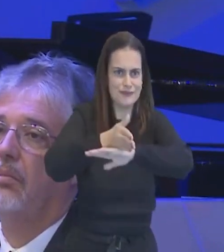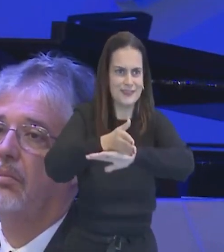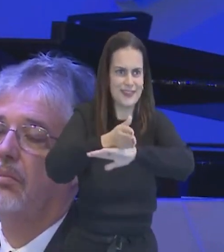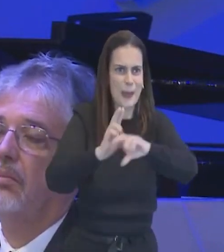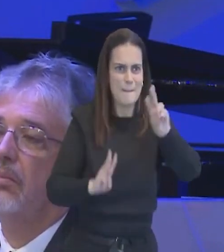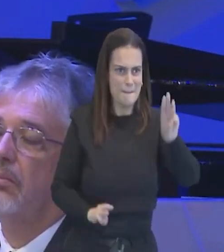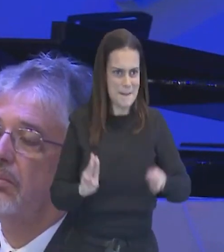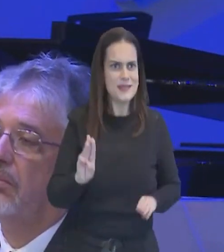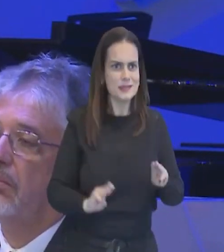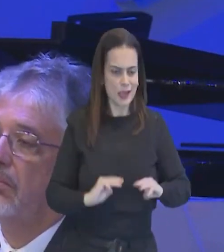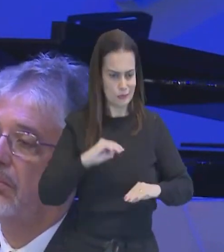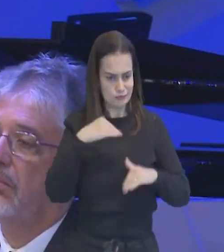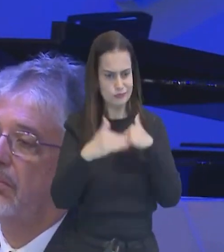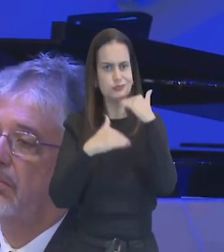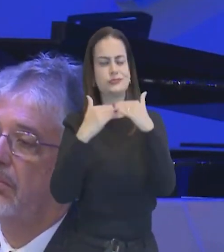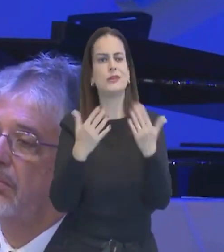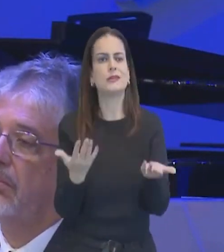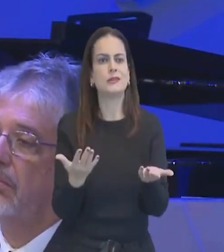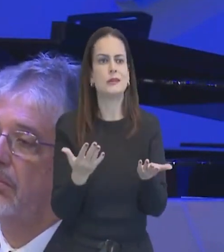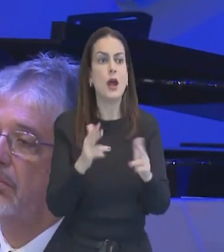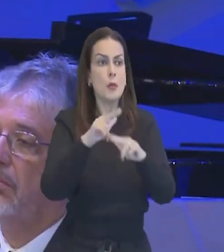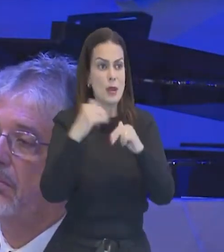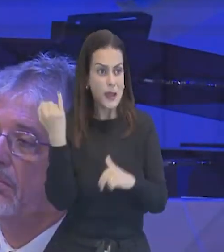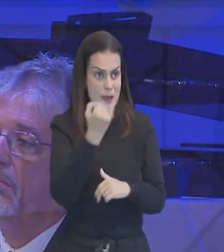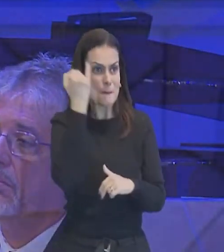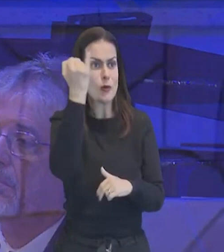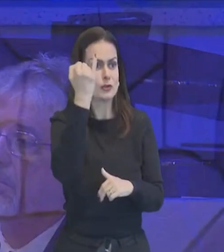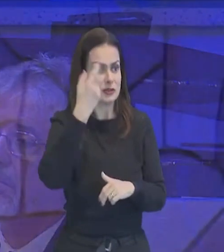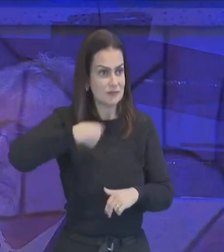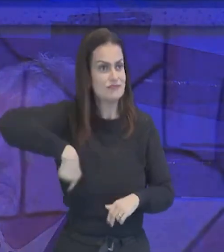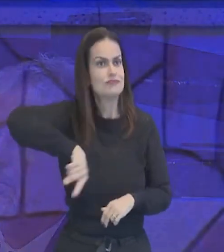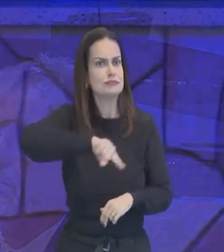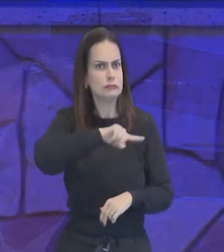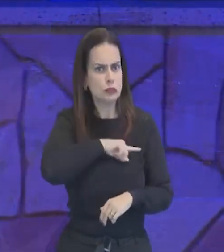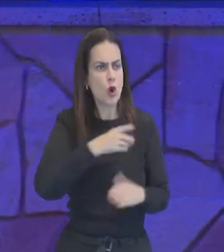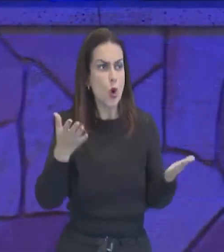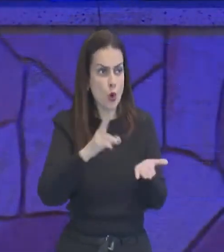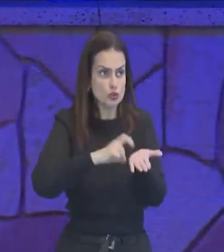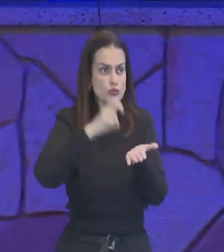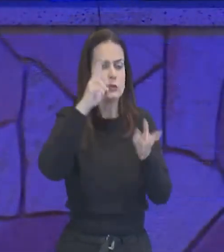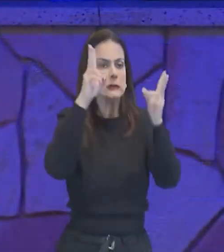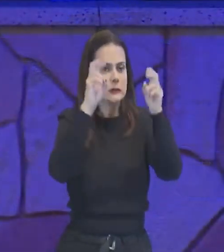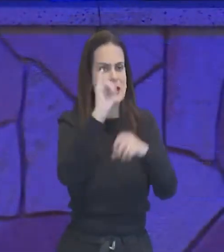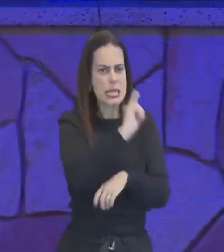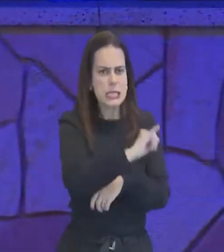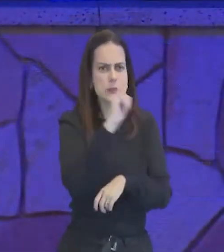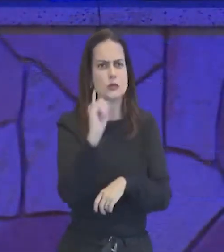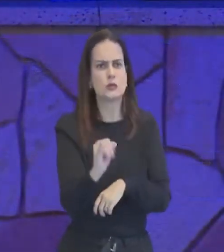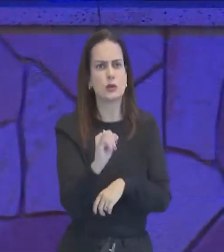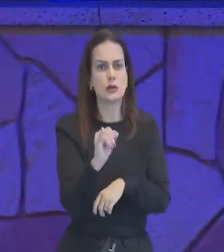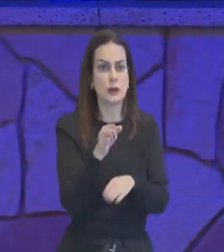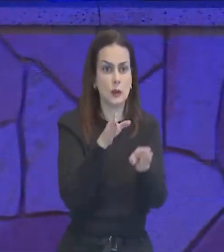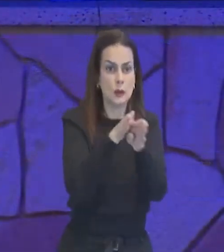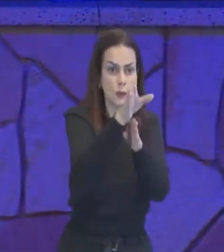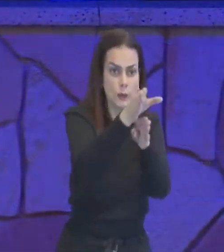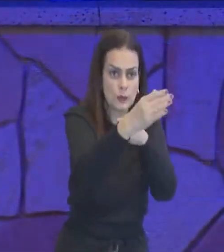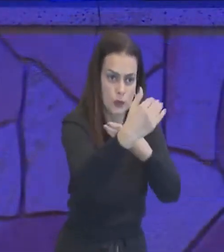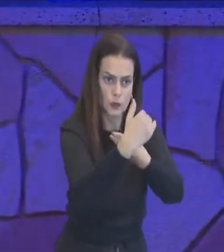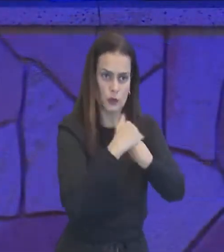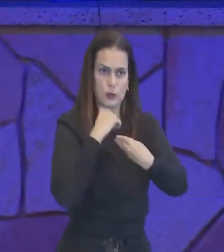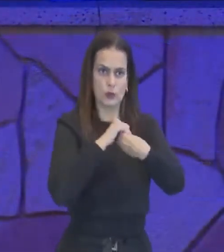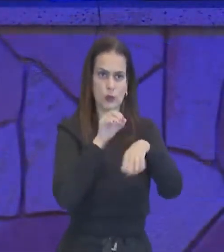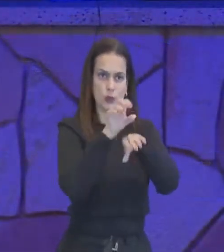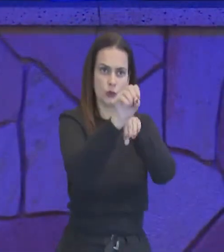então, como é importante a questão, que está sendo posta aqui nesta manhã, da instrução, instruir-vos uns aos outros, você